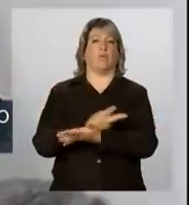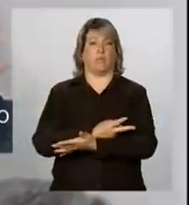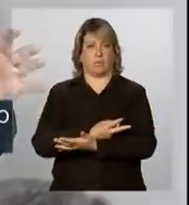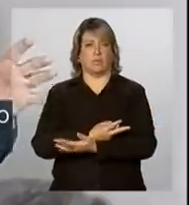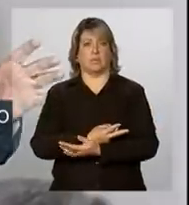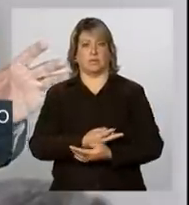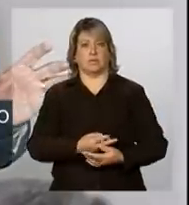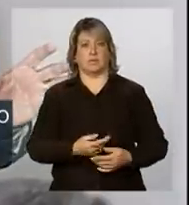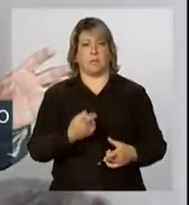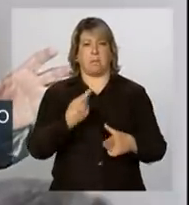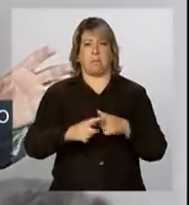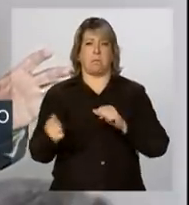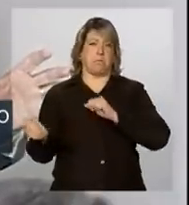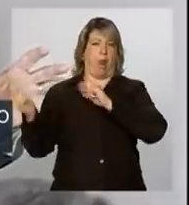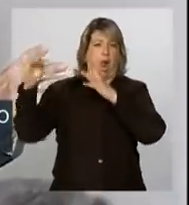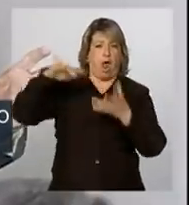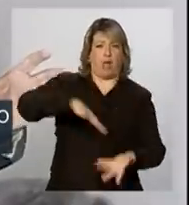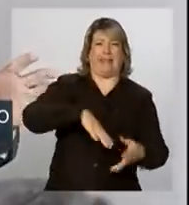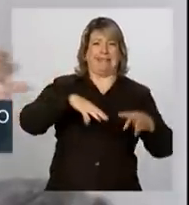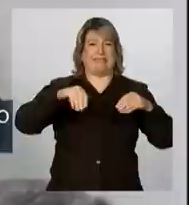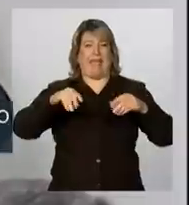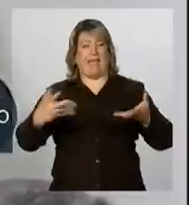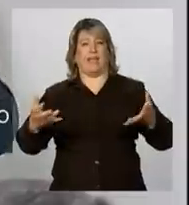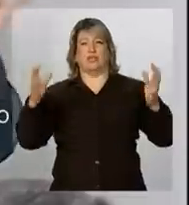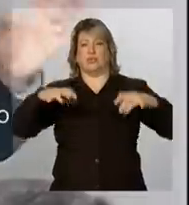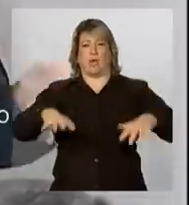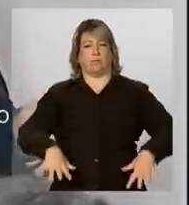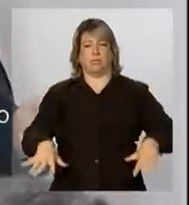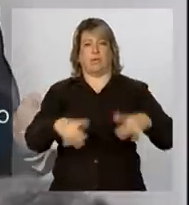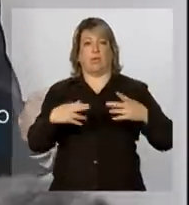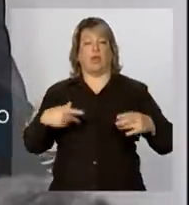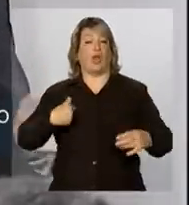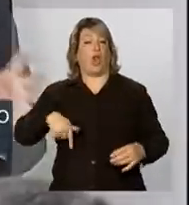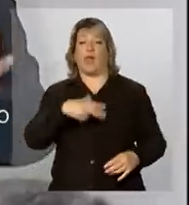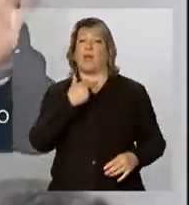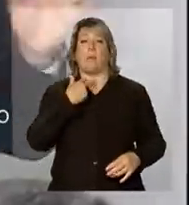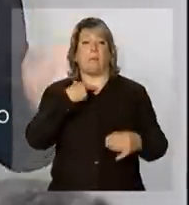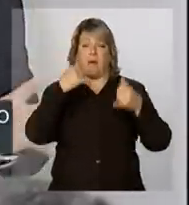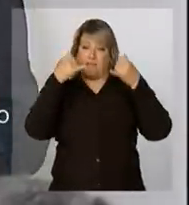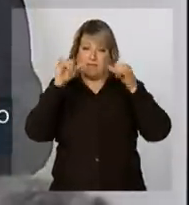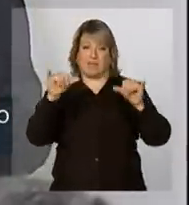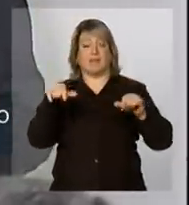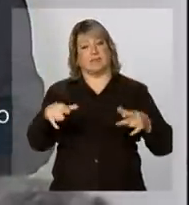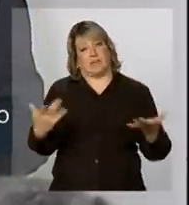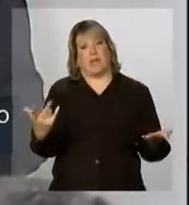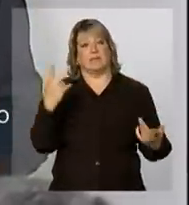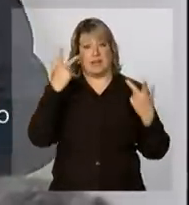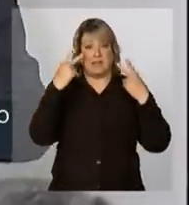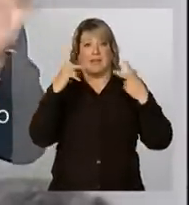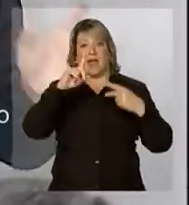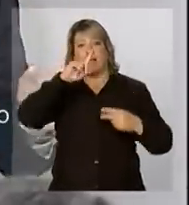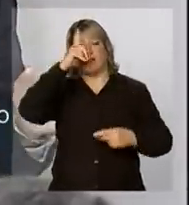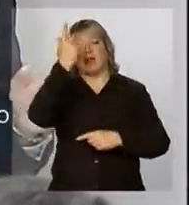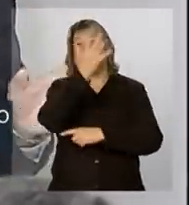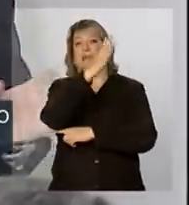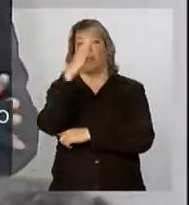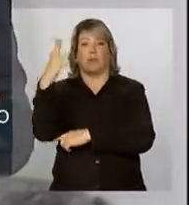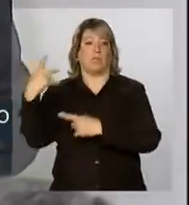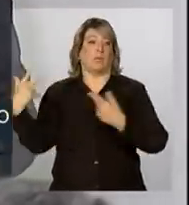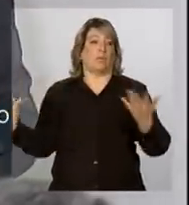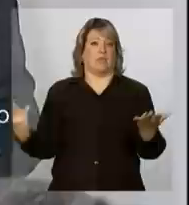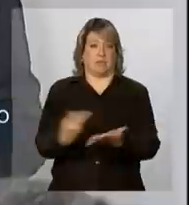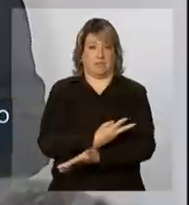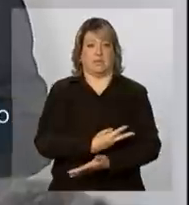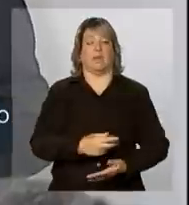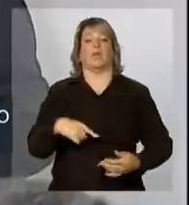ocorrência dos desastres naturais, nós não vamos ter como evitar. Faz parte hoje da agenda de todos